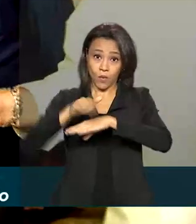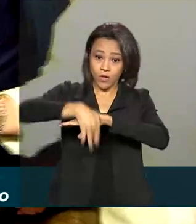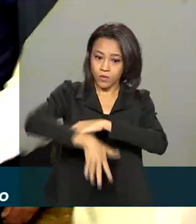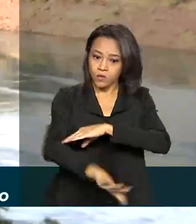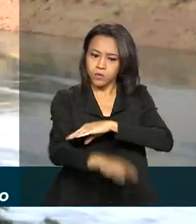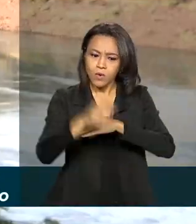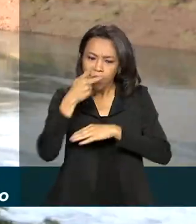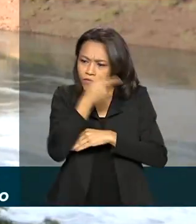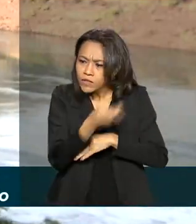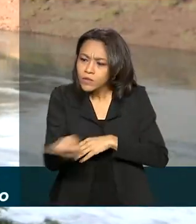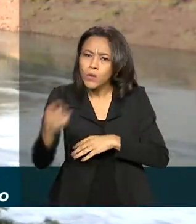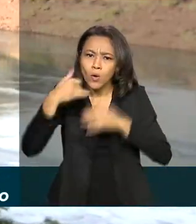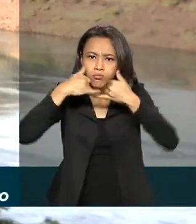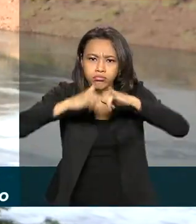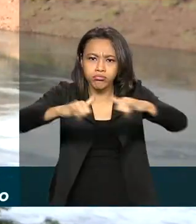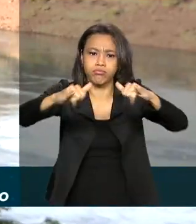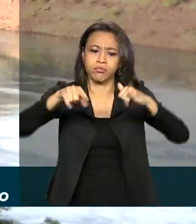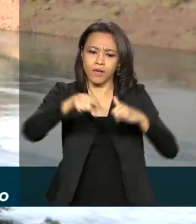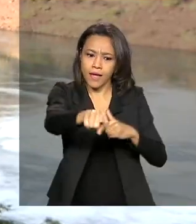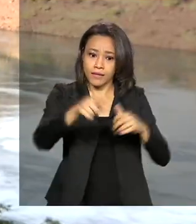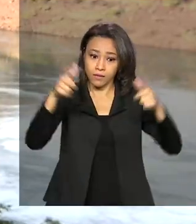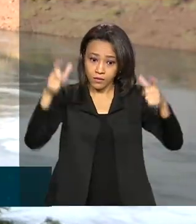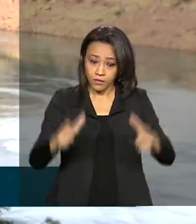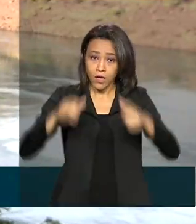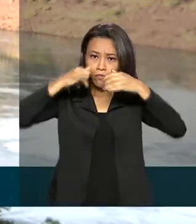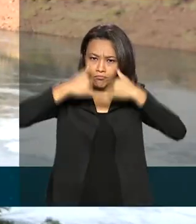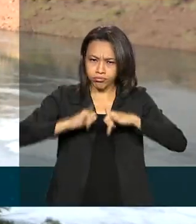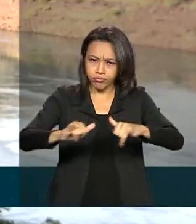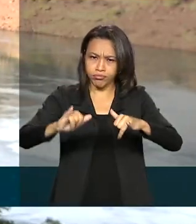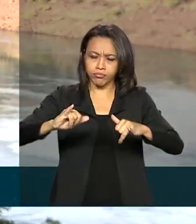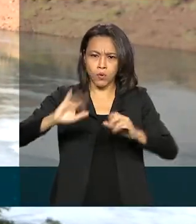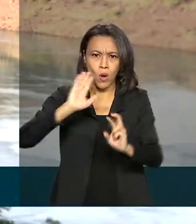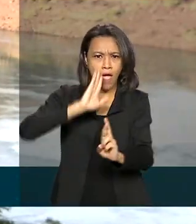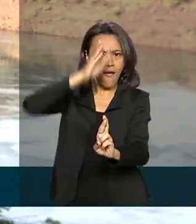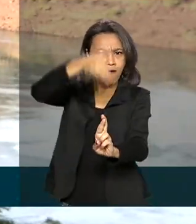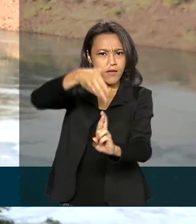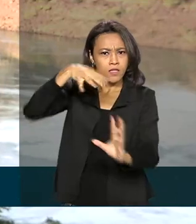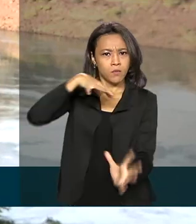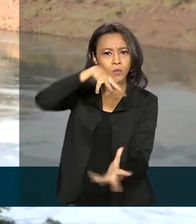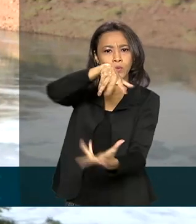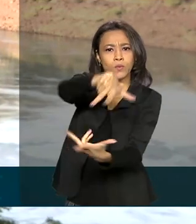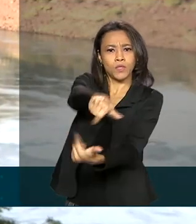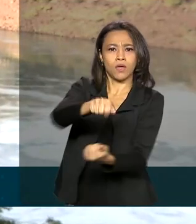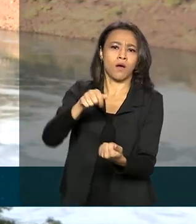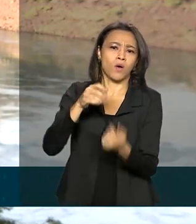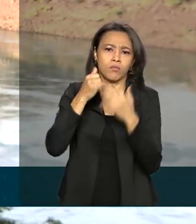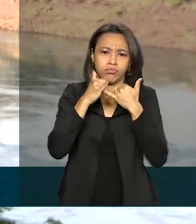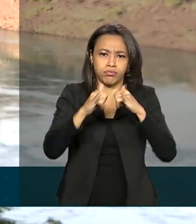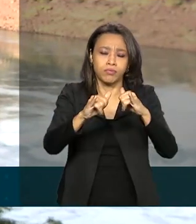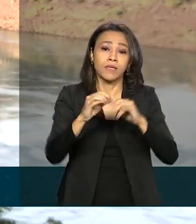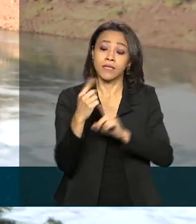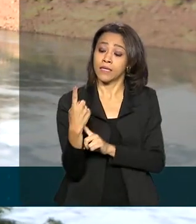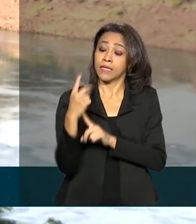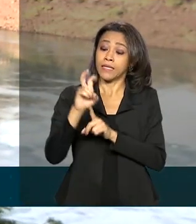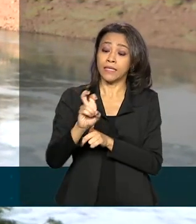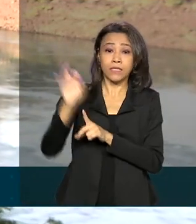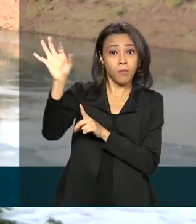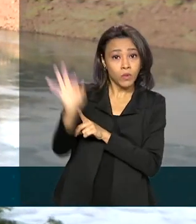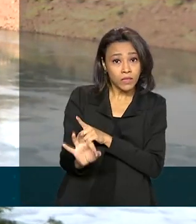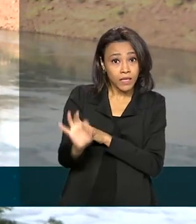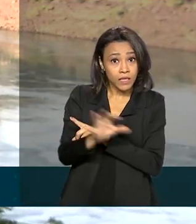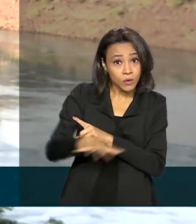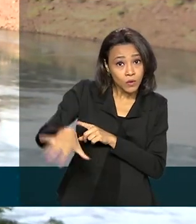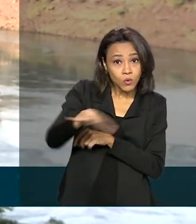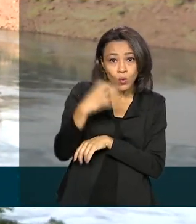de Itaipu. A Itaipu é líder mundial na produção de energia limpa e renovável. 15% de toda a energia